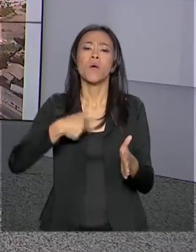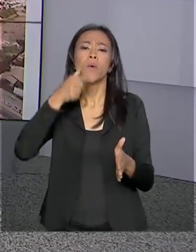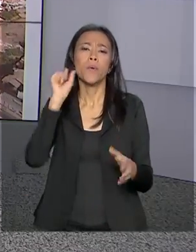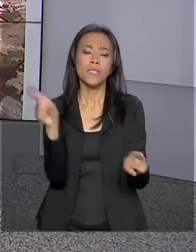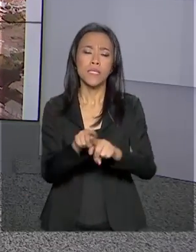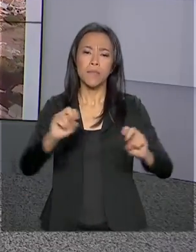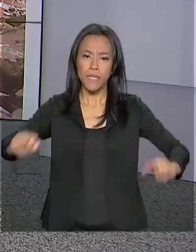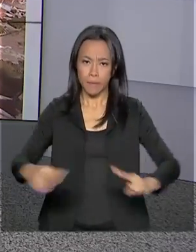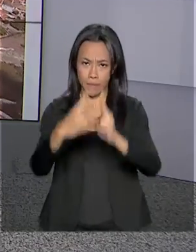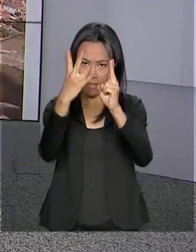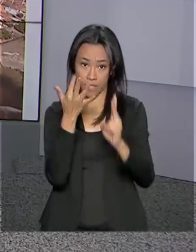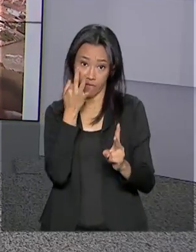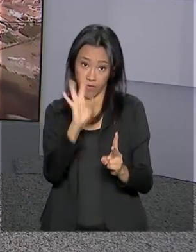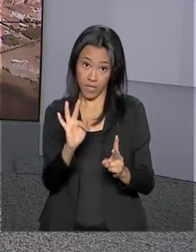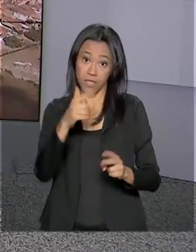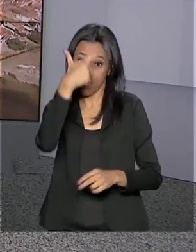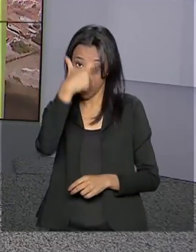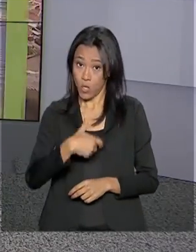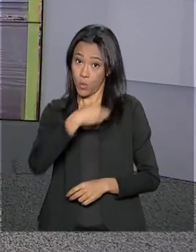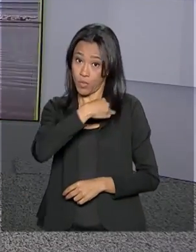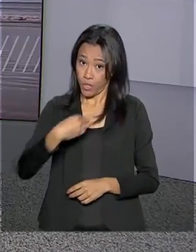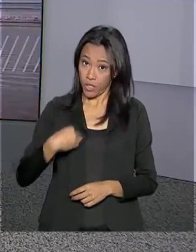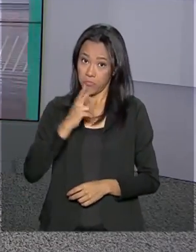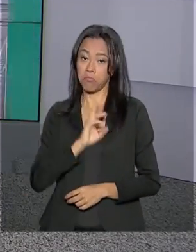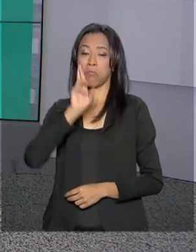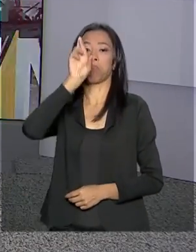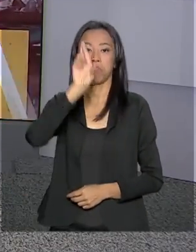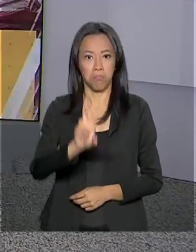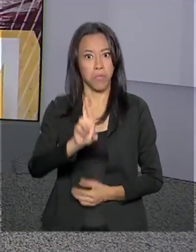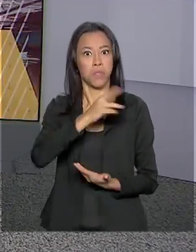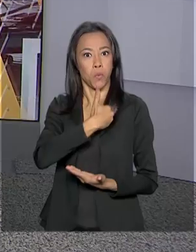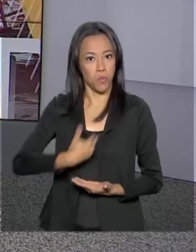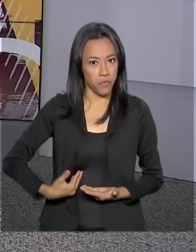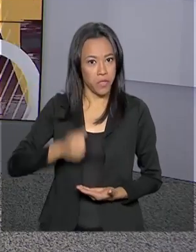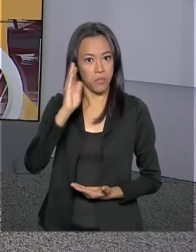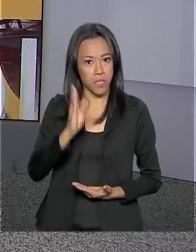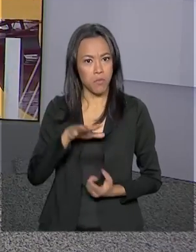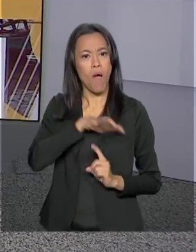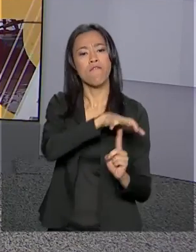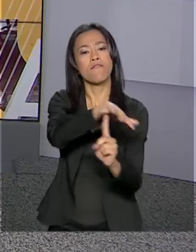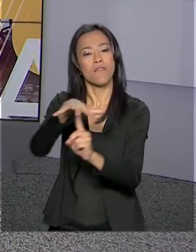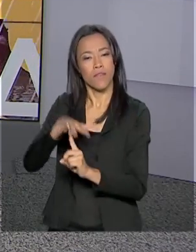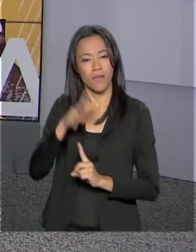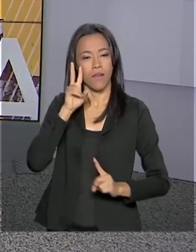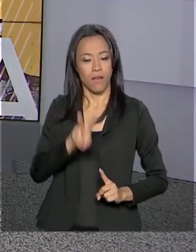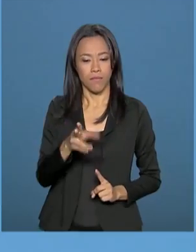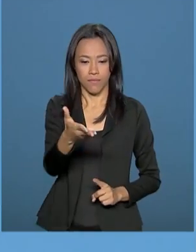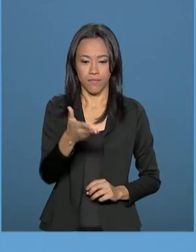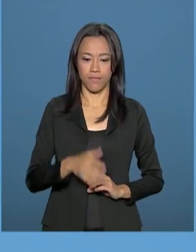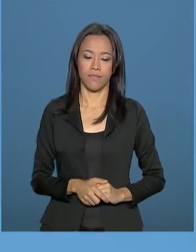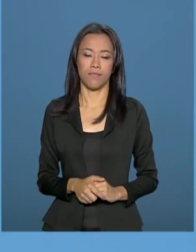Paris, o ministro Marcos Pontes representou o governo brasileiro na maior feira mundial do setor aeronáutico.